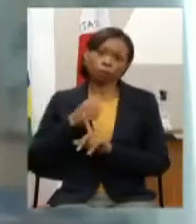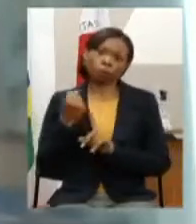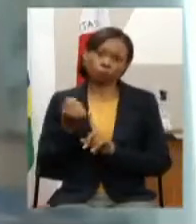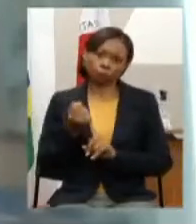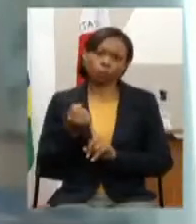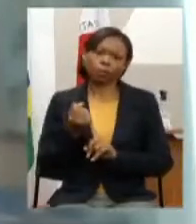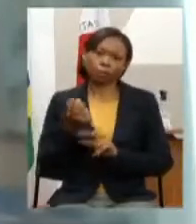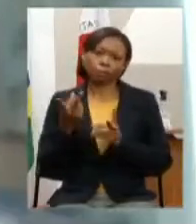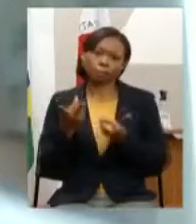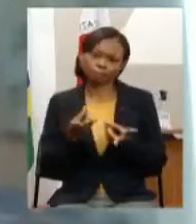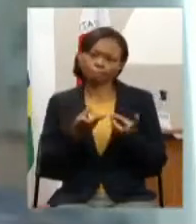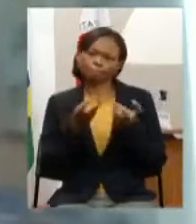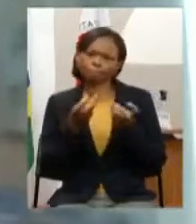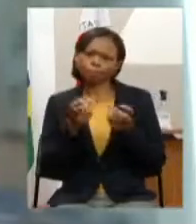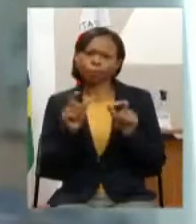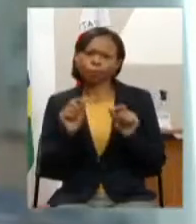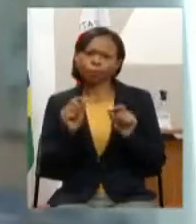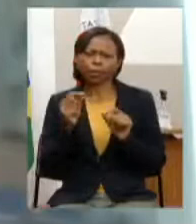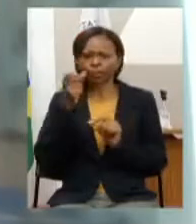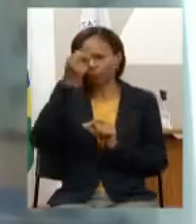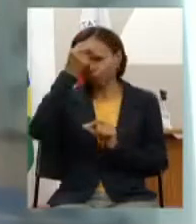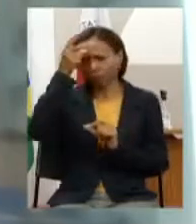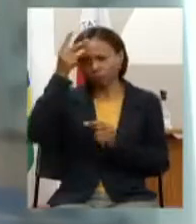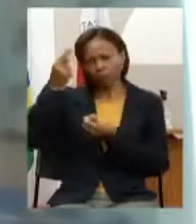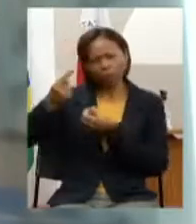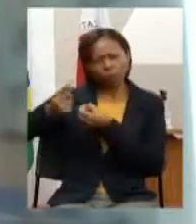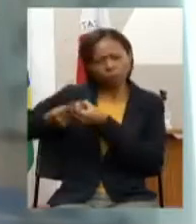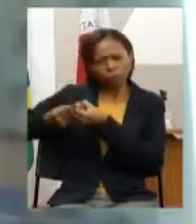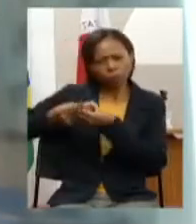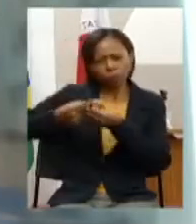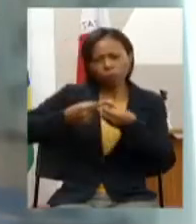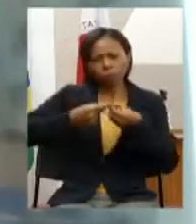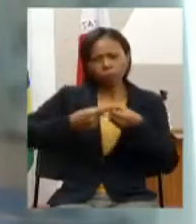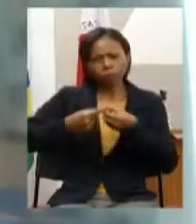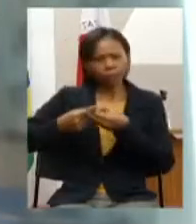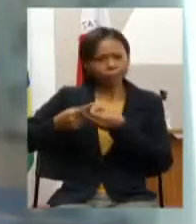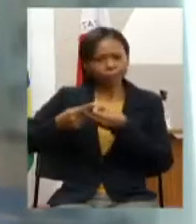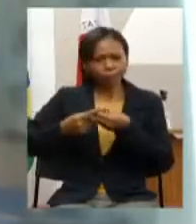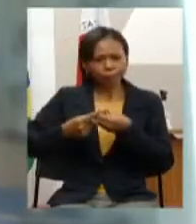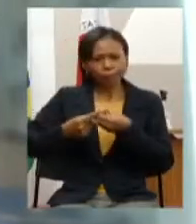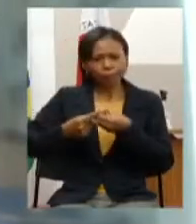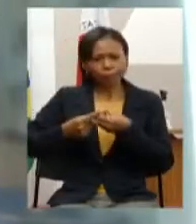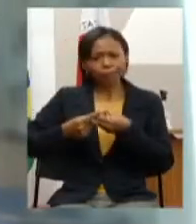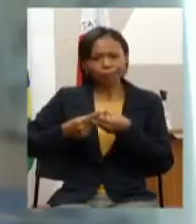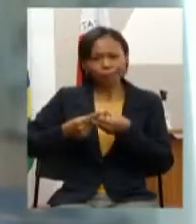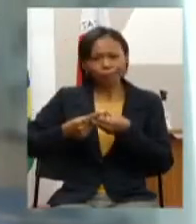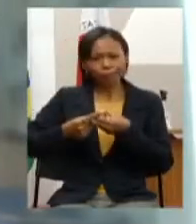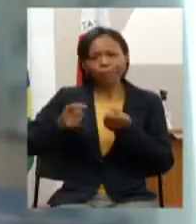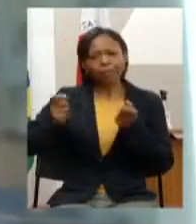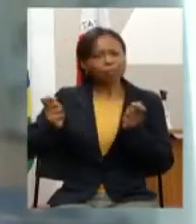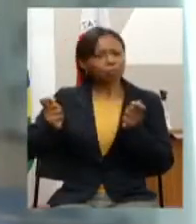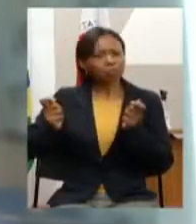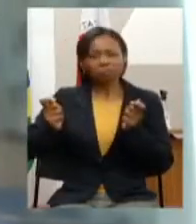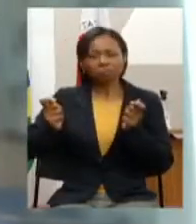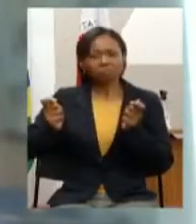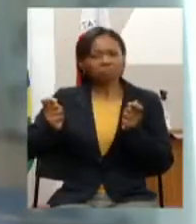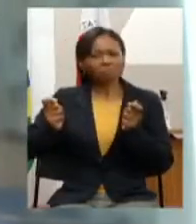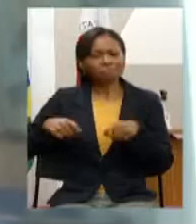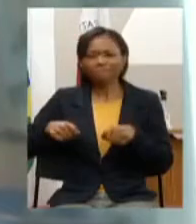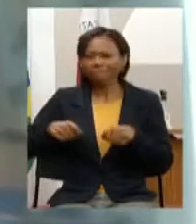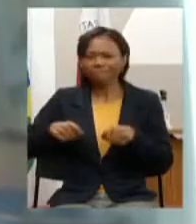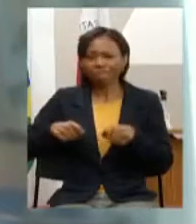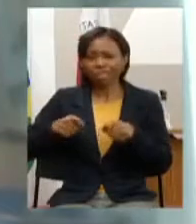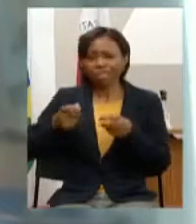percebe isso os municípios não têm muitas vezes capacidade de buscar recursos